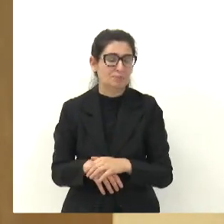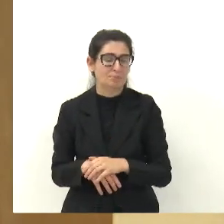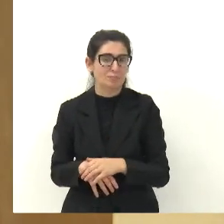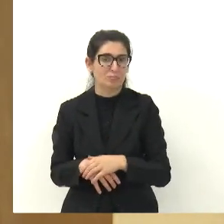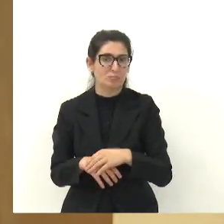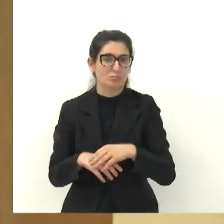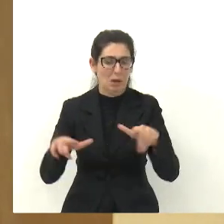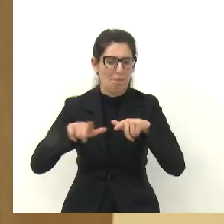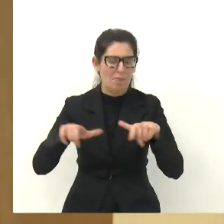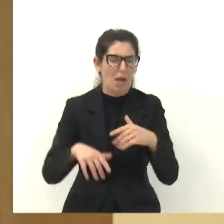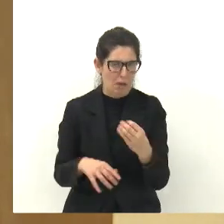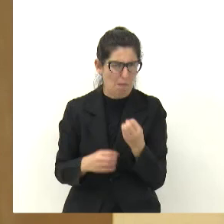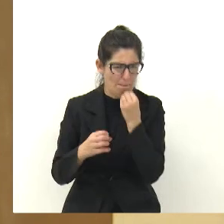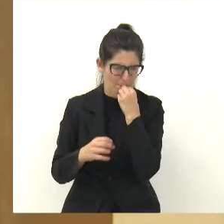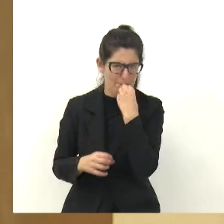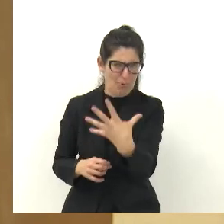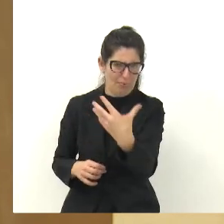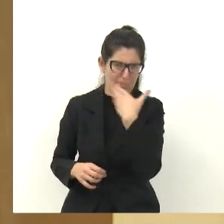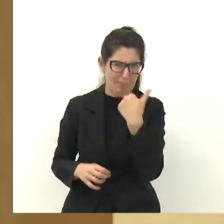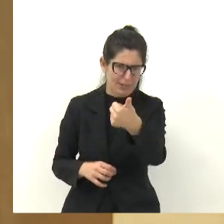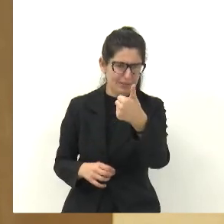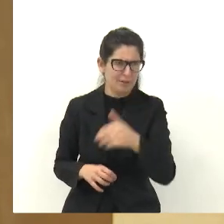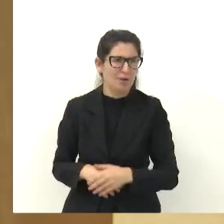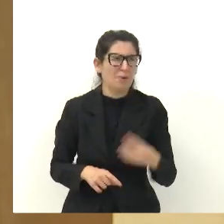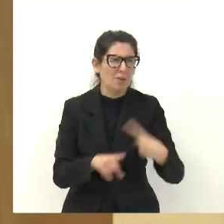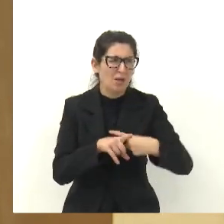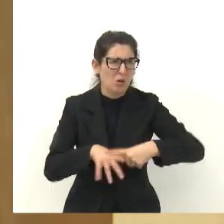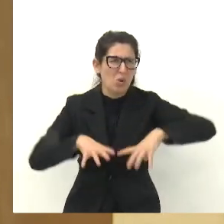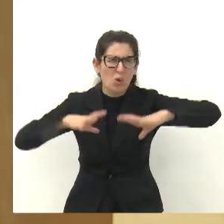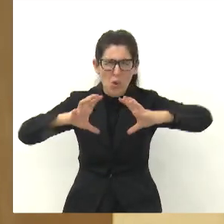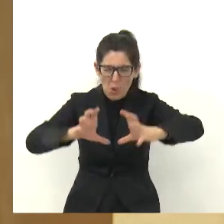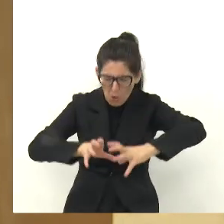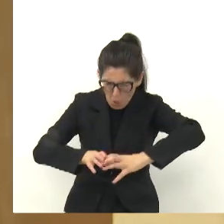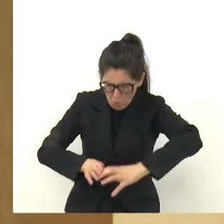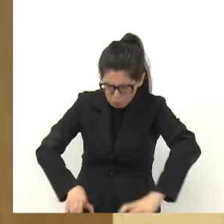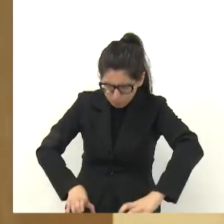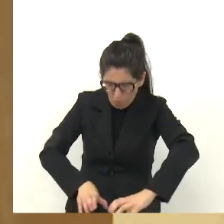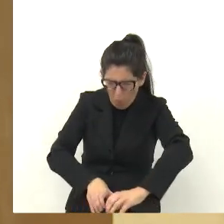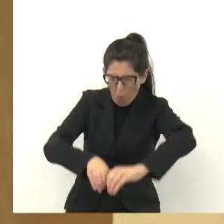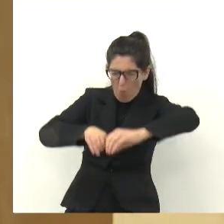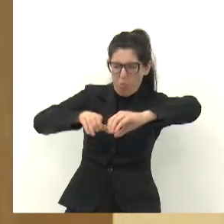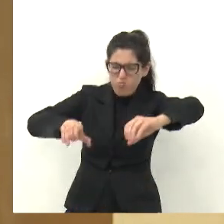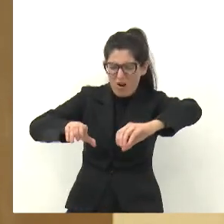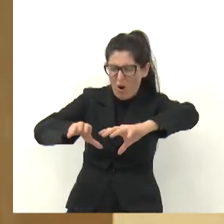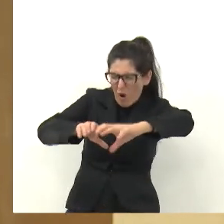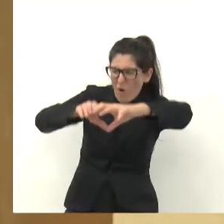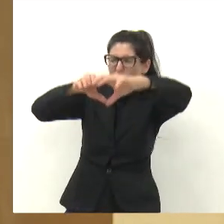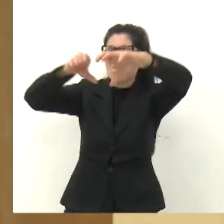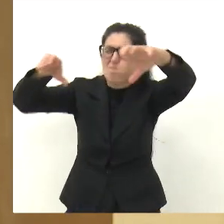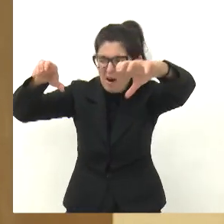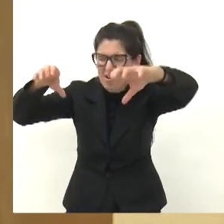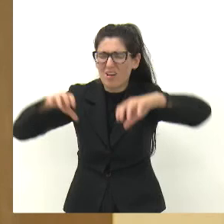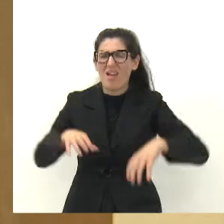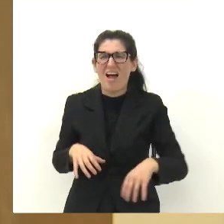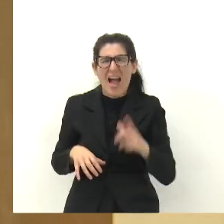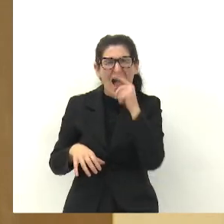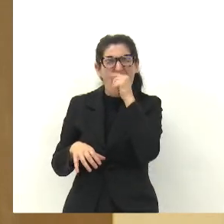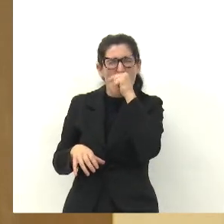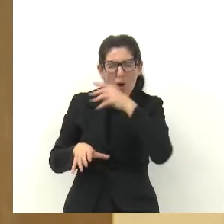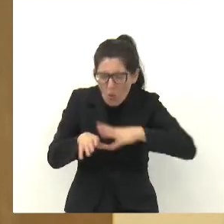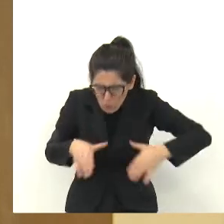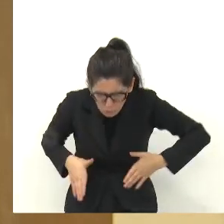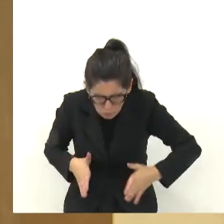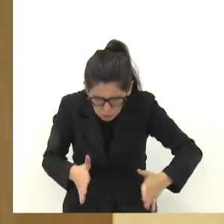entupir uma boca, porque é uma mais baixa, uma mais alta, uma mais alta ainda, para estar escorrendo aquela água do córrego ali.